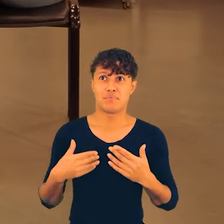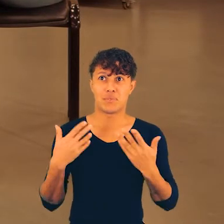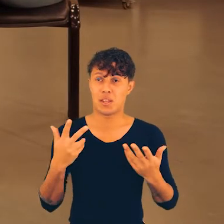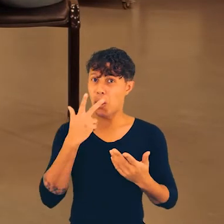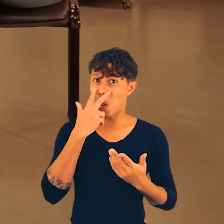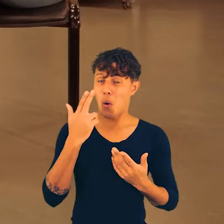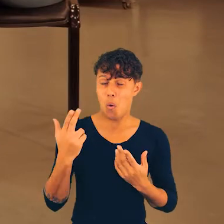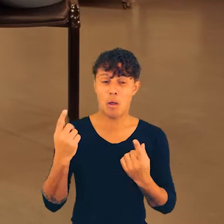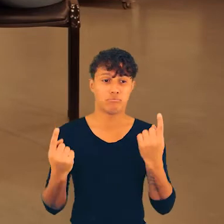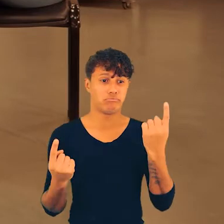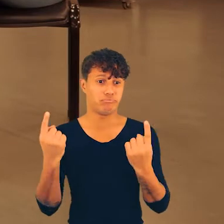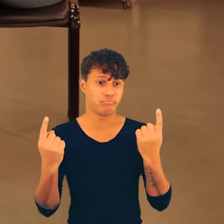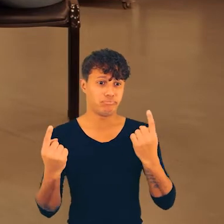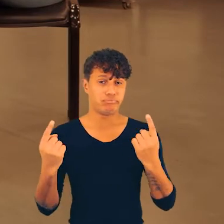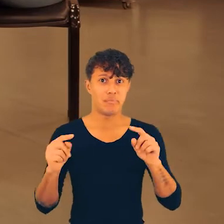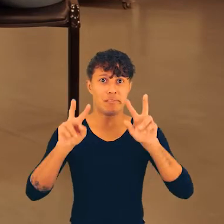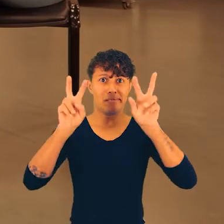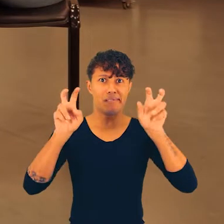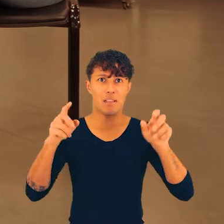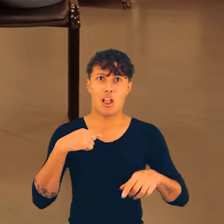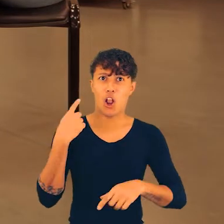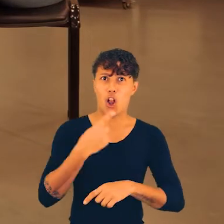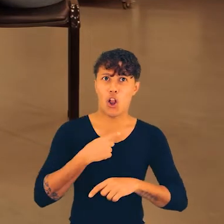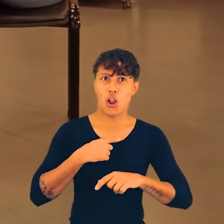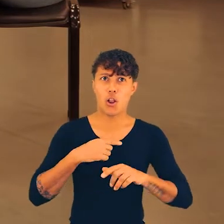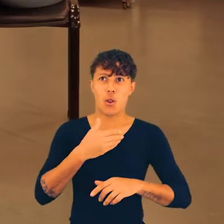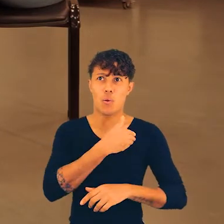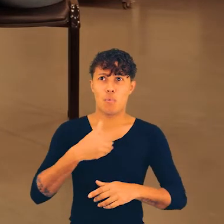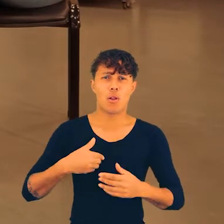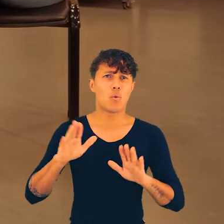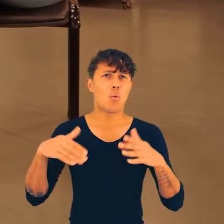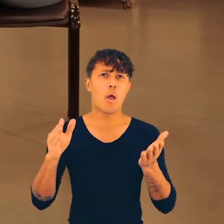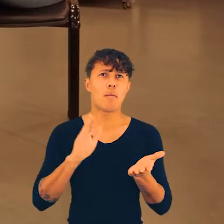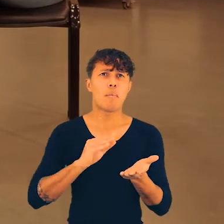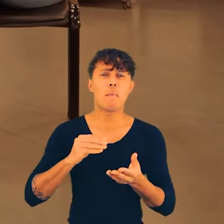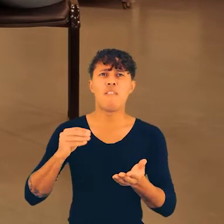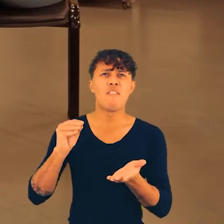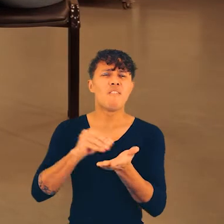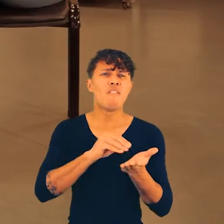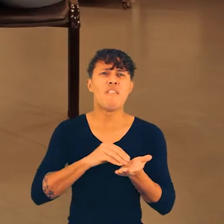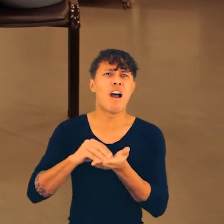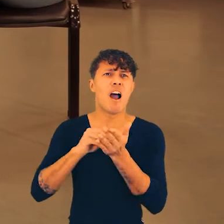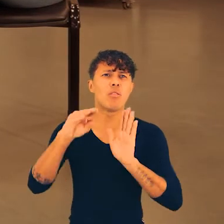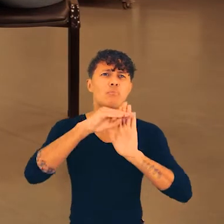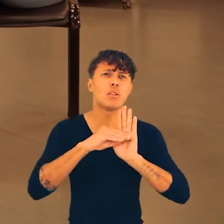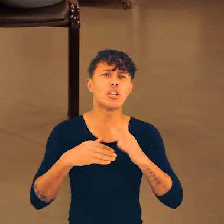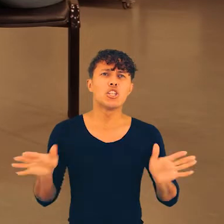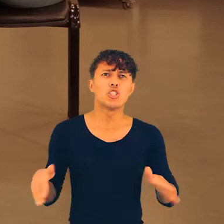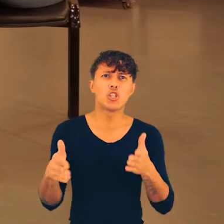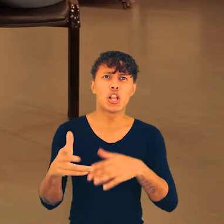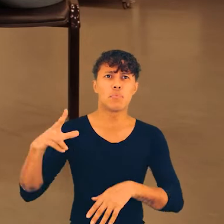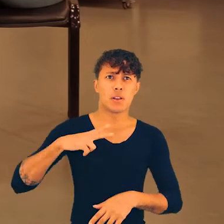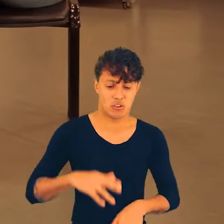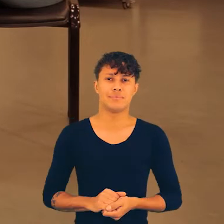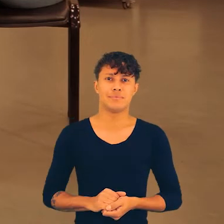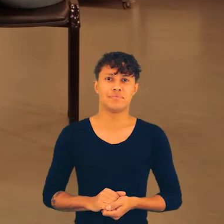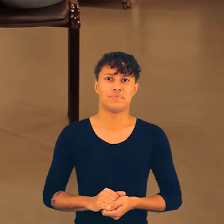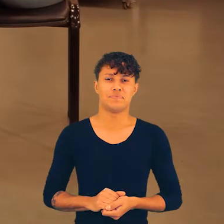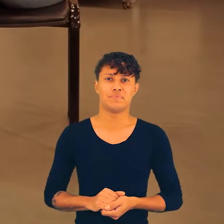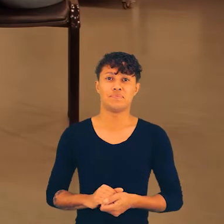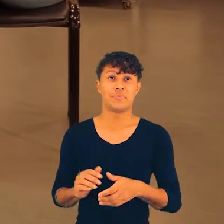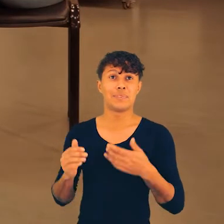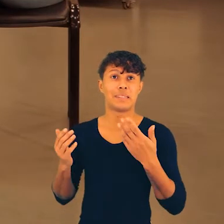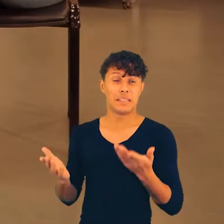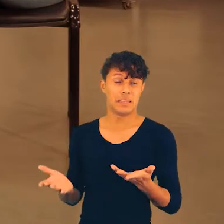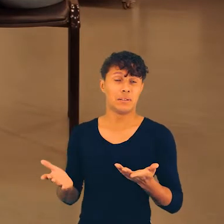realidade privada, né? Eu acho que essas são pautas que mobilizariam os estudantes da rede pública. Quais pautas você acha que hoje podem mobilizar os estudantes